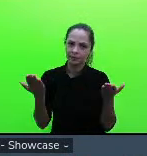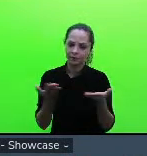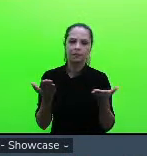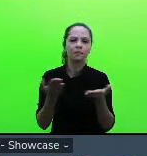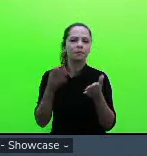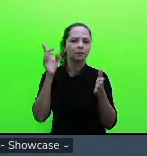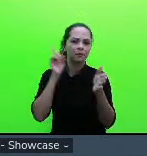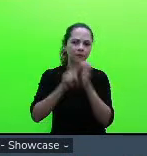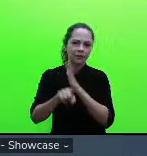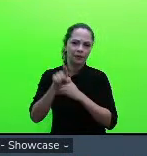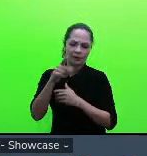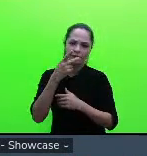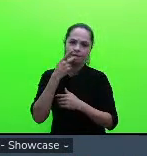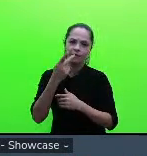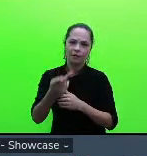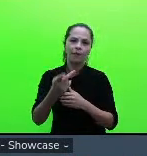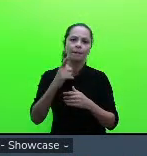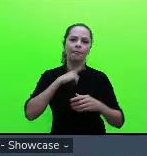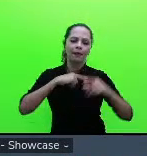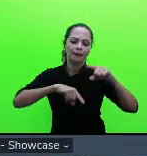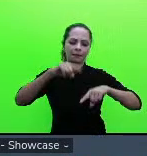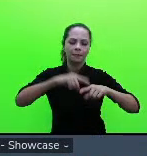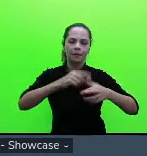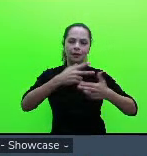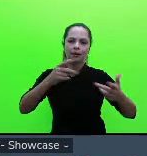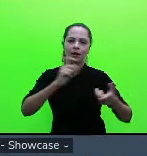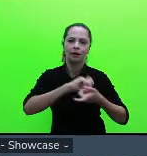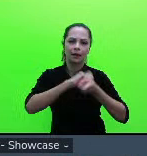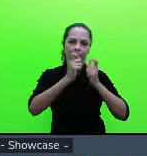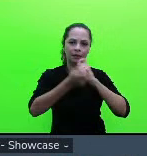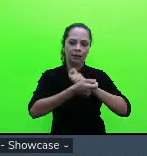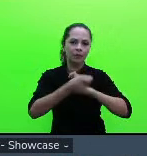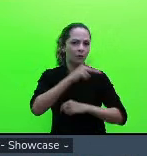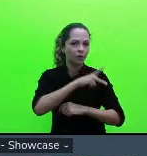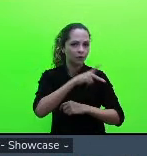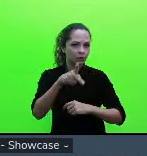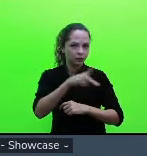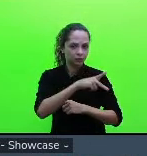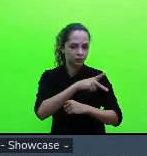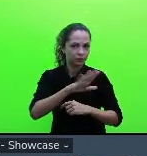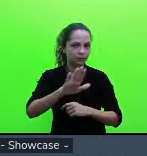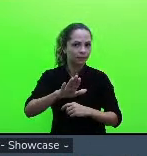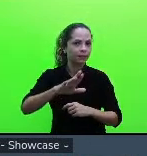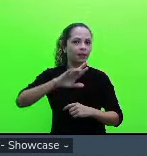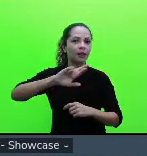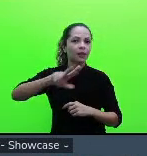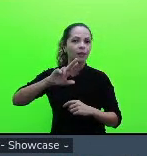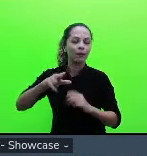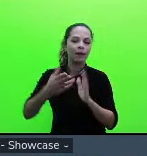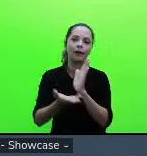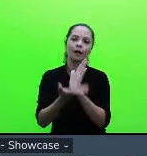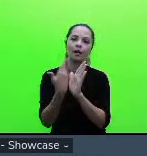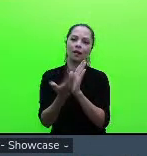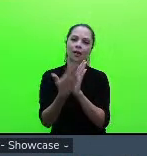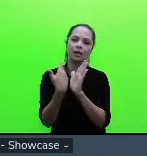o material foi adaptado pelos professores então não foi o material que estava no livro didático